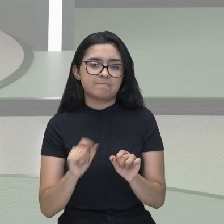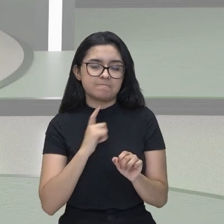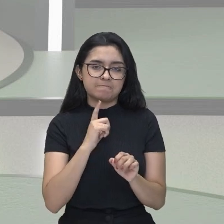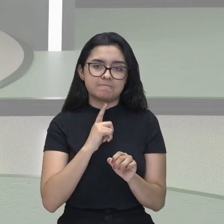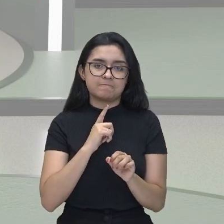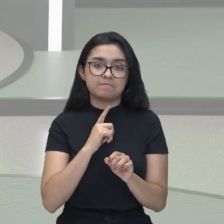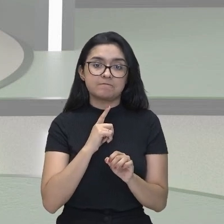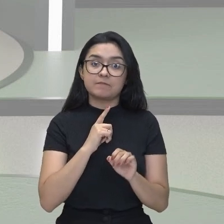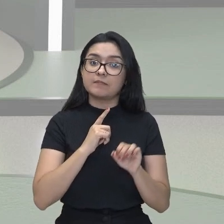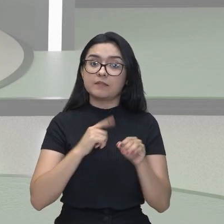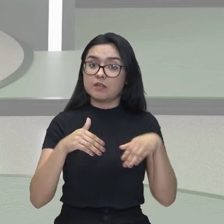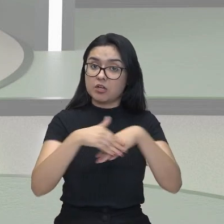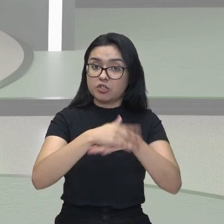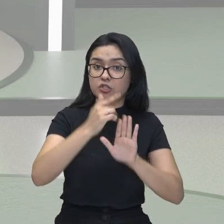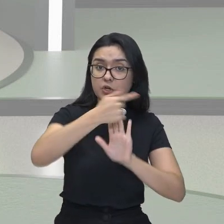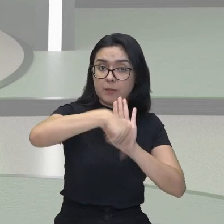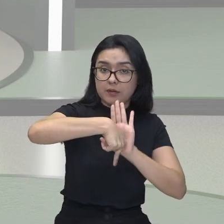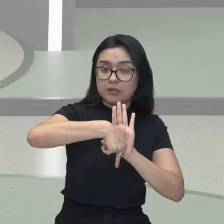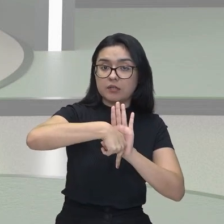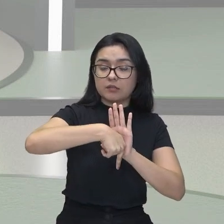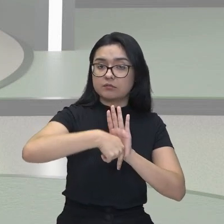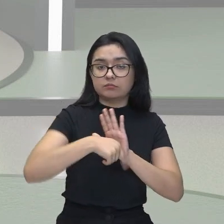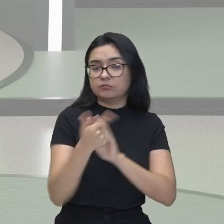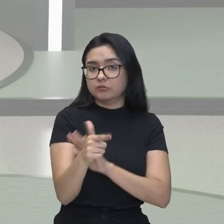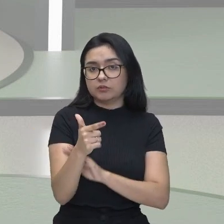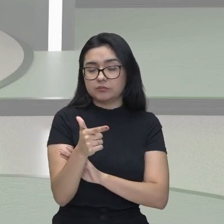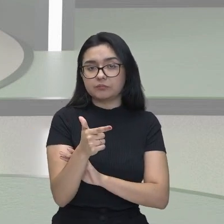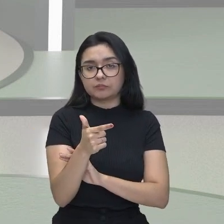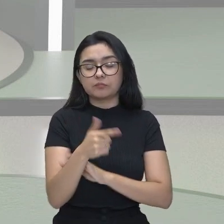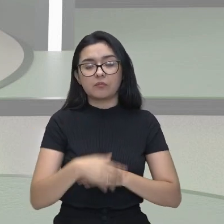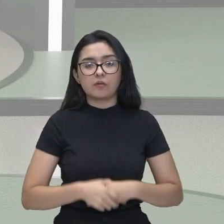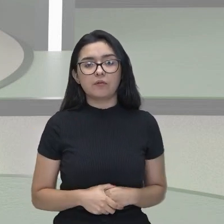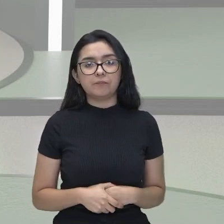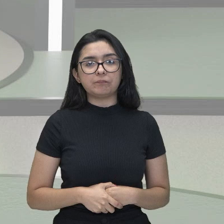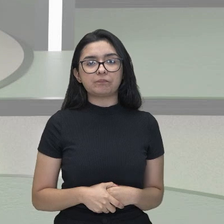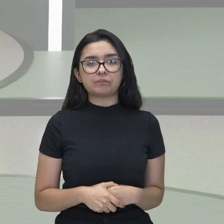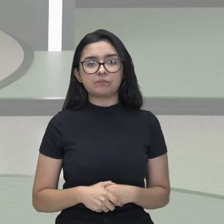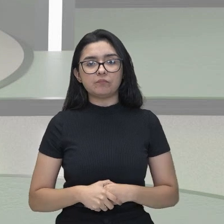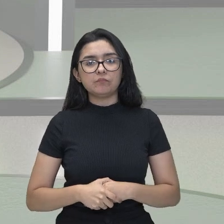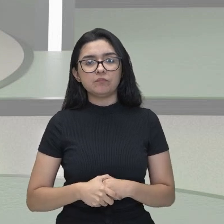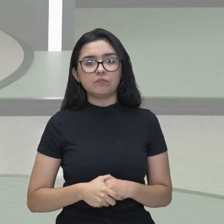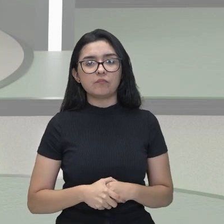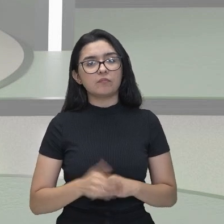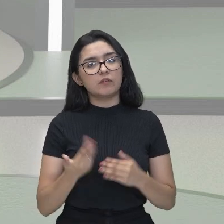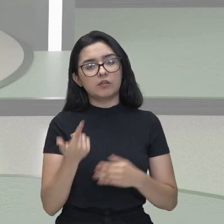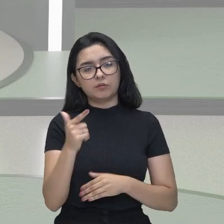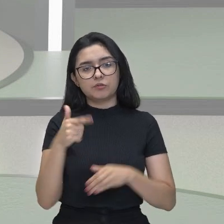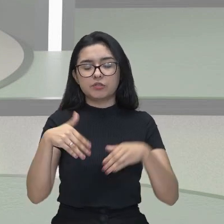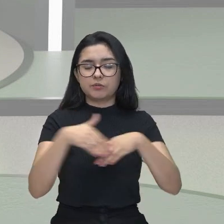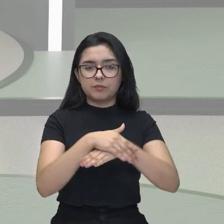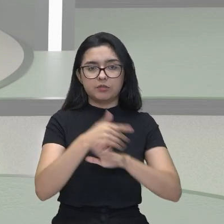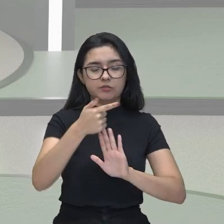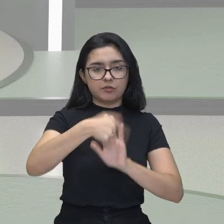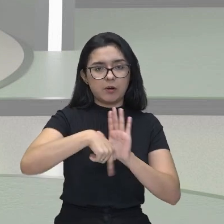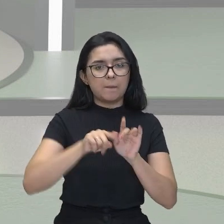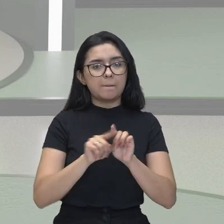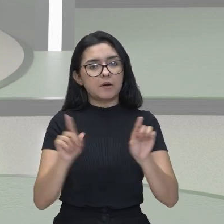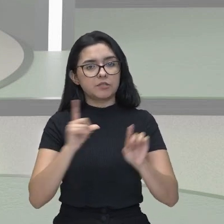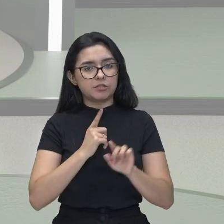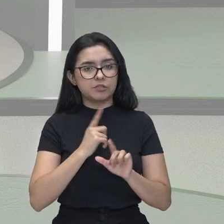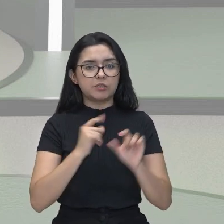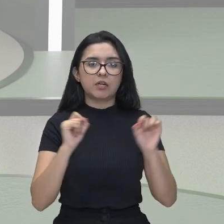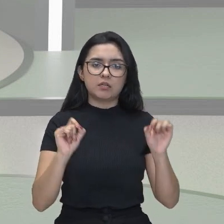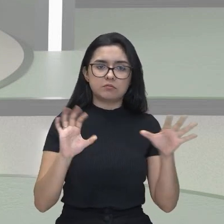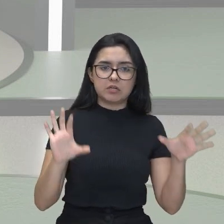A geométrica, no caso da geométrica, não ia existir. Então, não ocorreria isomeria geométrica. Mas eu tenho ligação